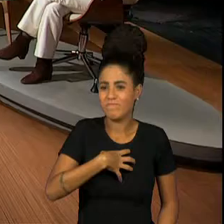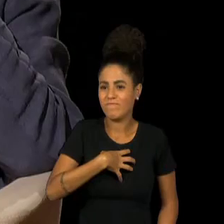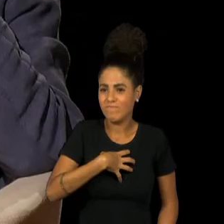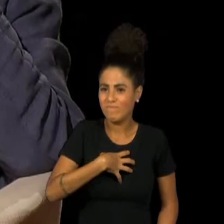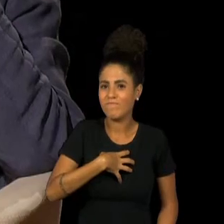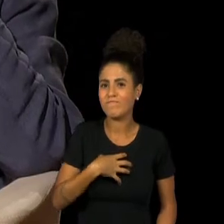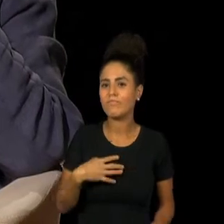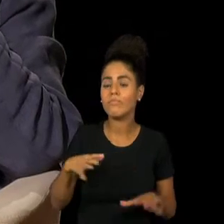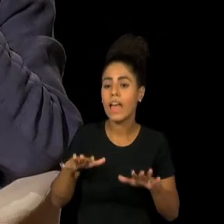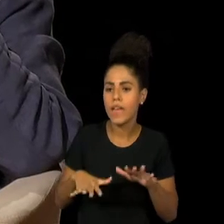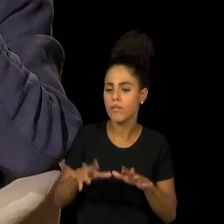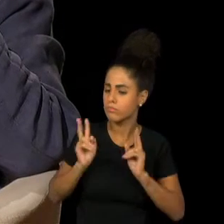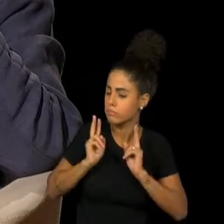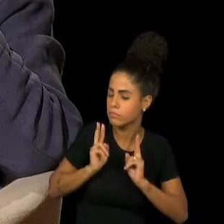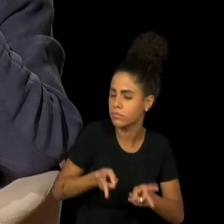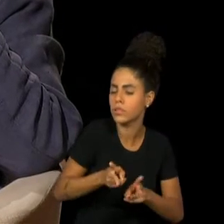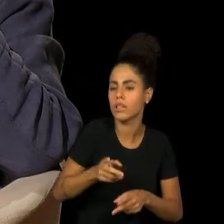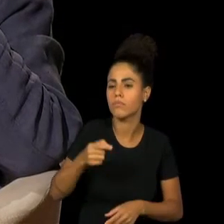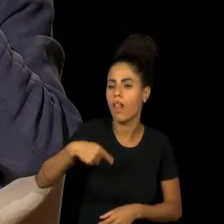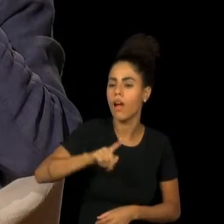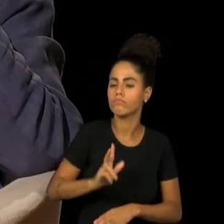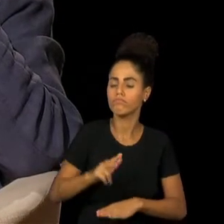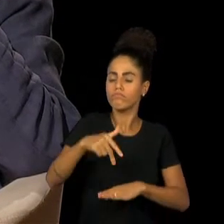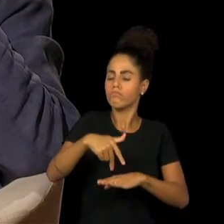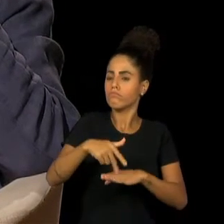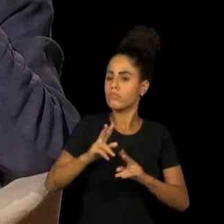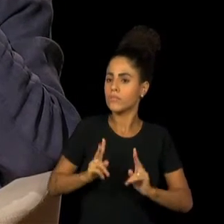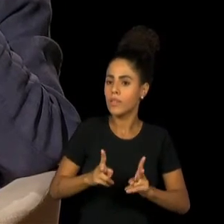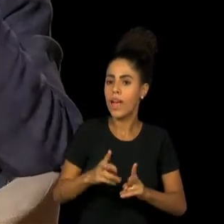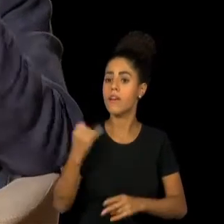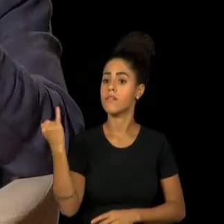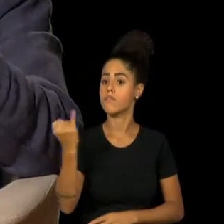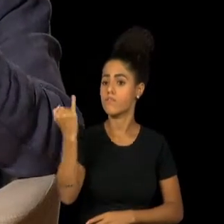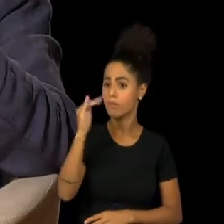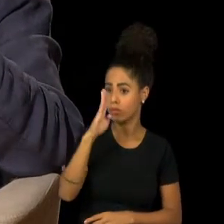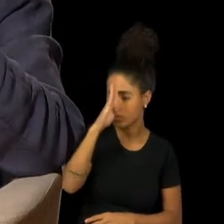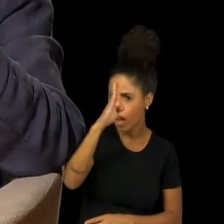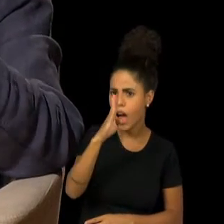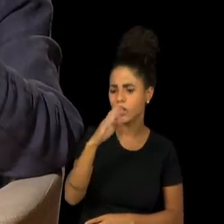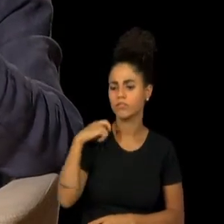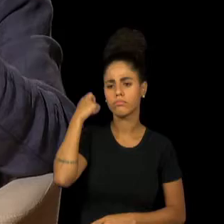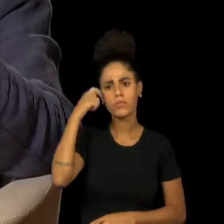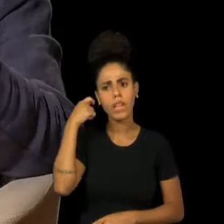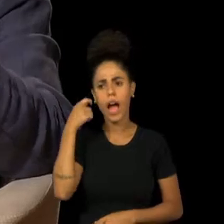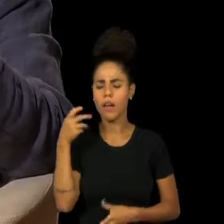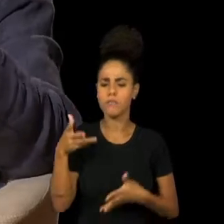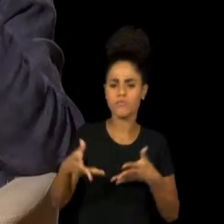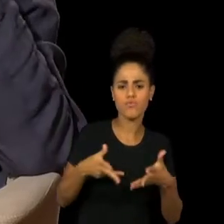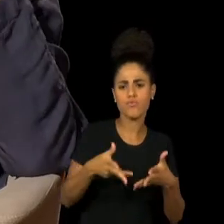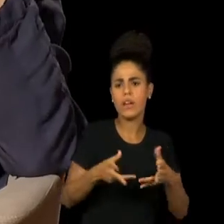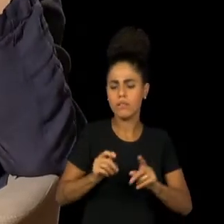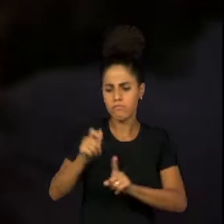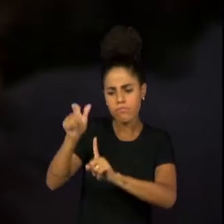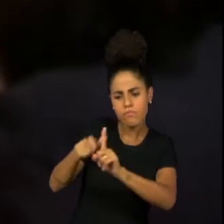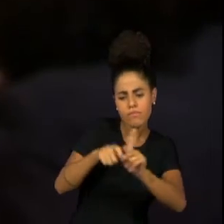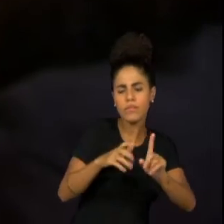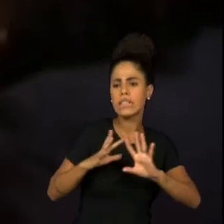Não deixo de fazer. É muito importante estar atuando, inclusive, para pensar o momento.